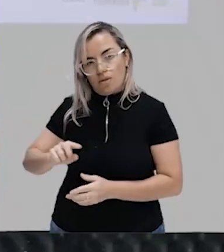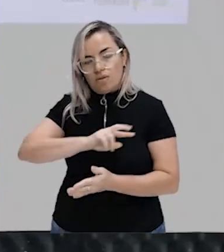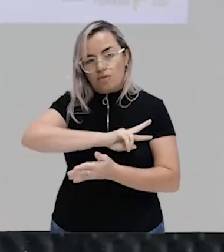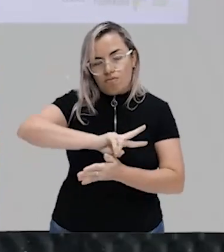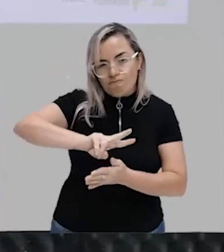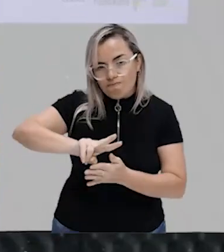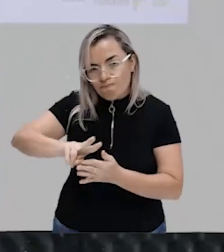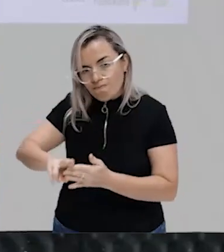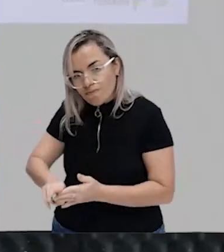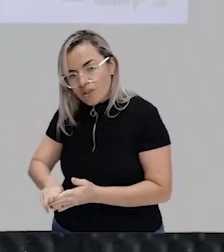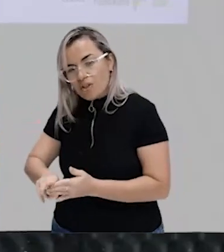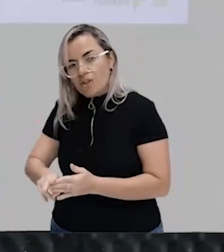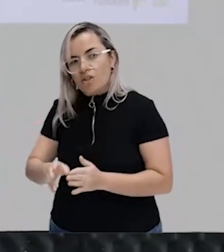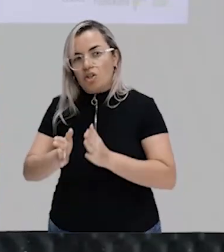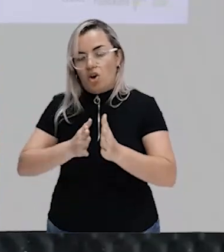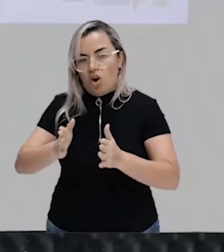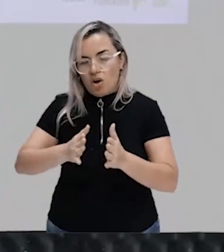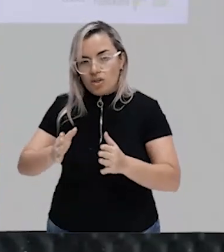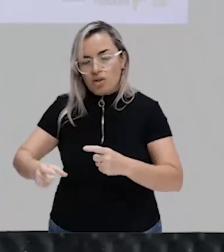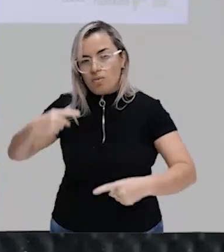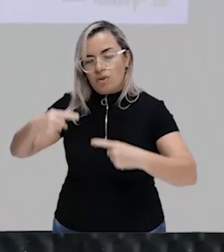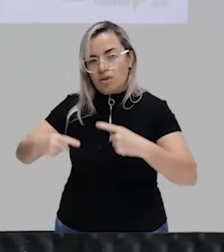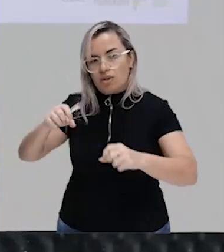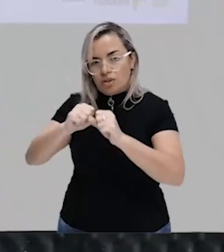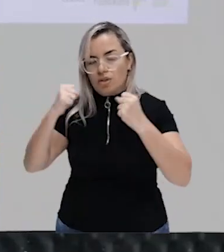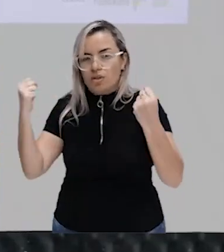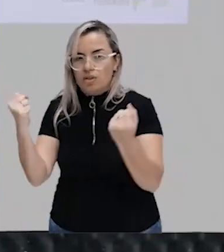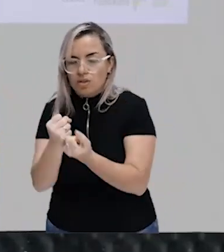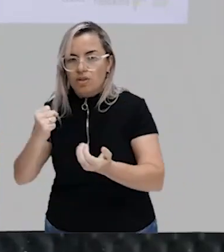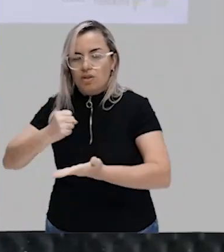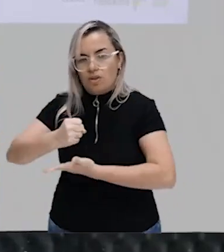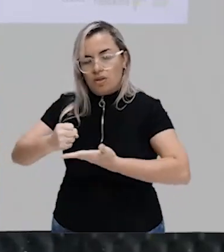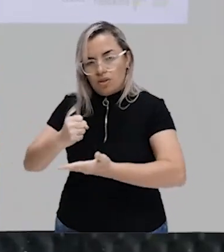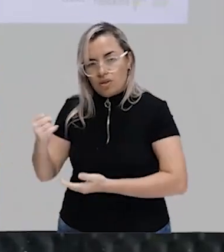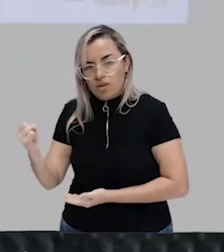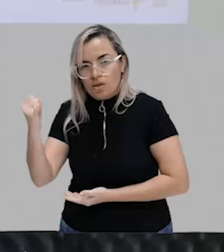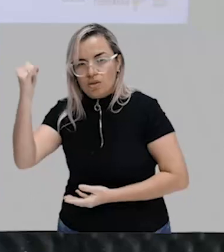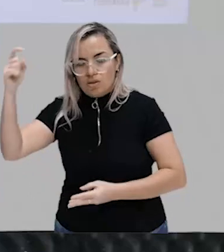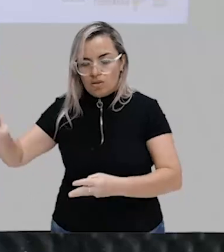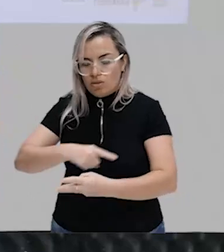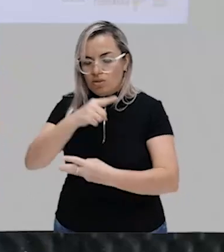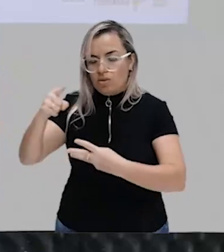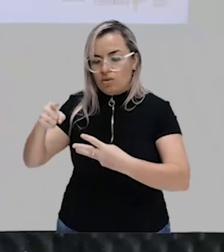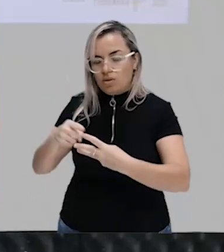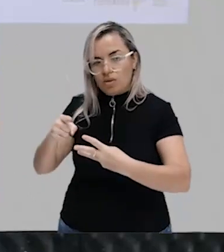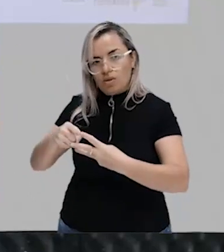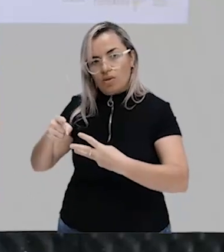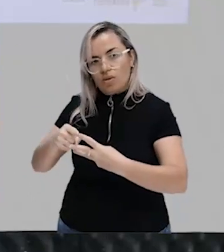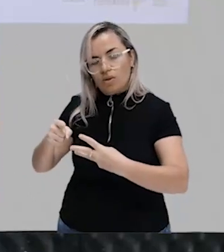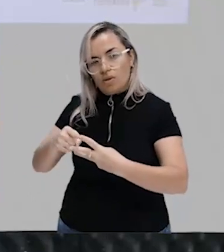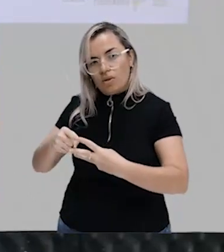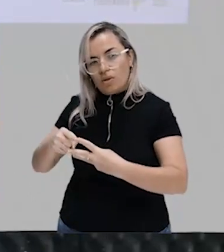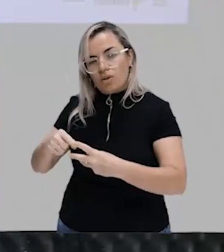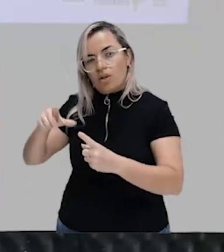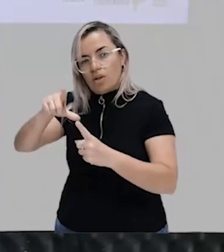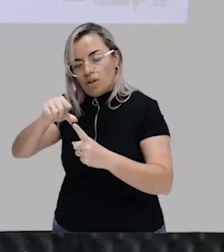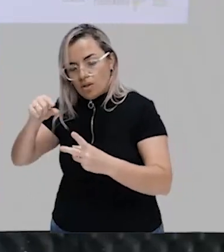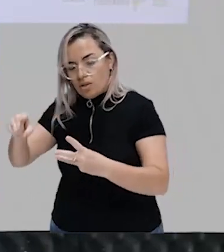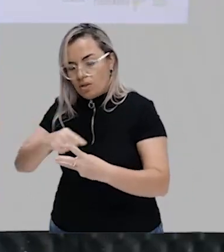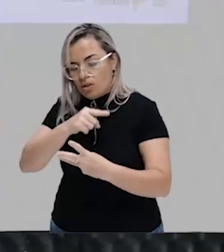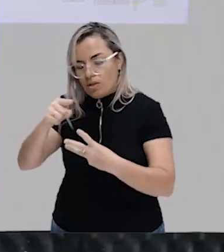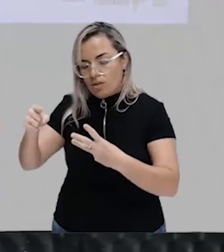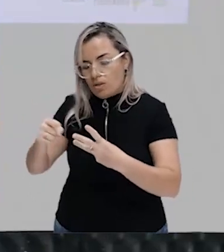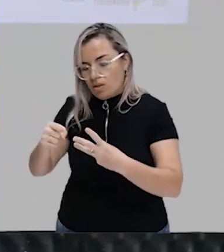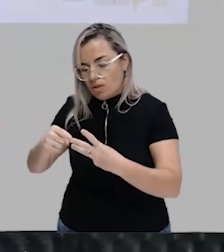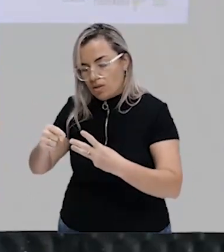ordem política e social também são fundamentais tais como o status ou prestígio a renda